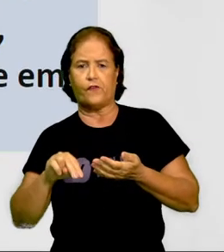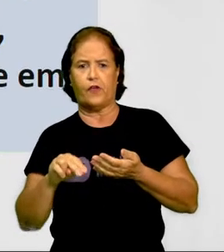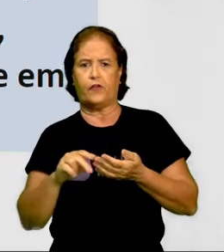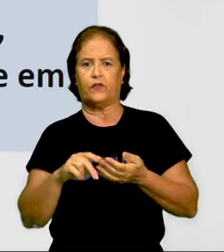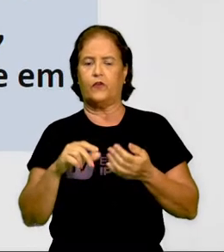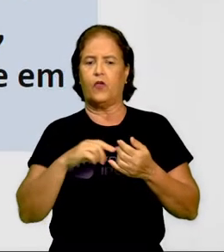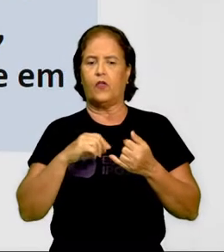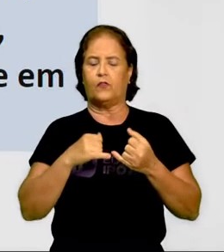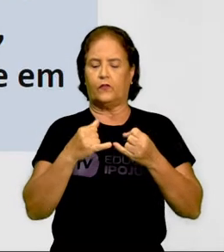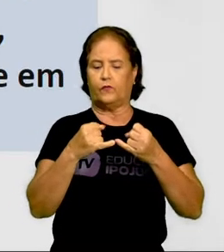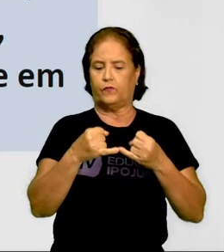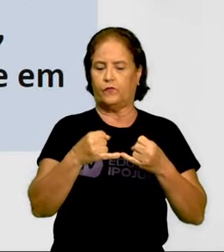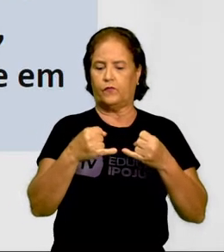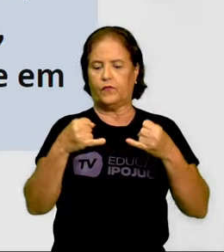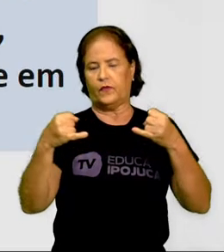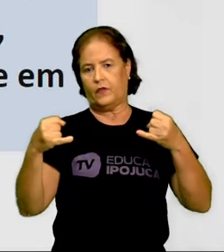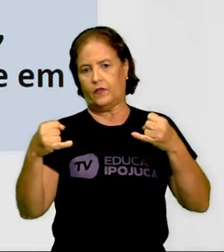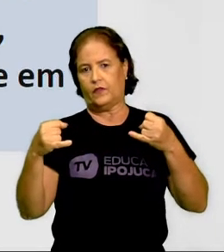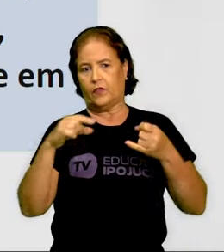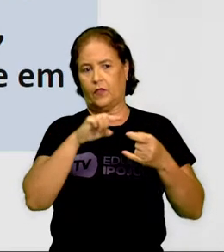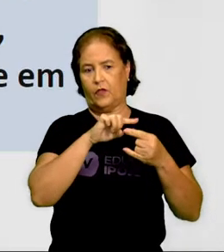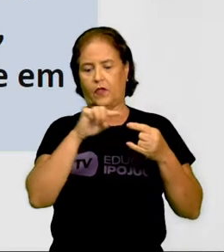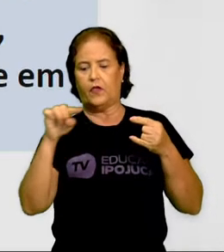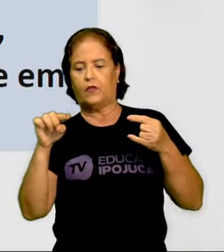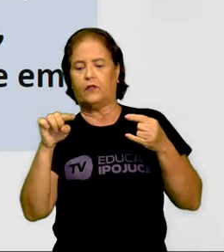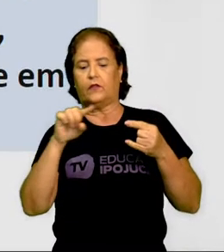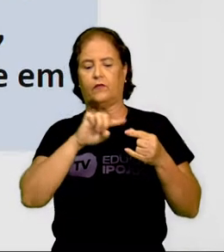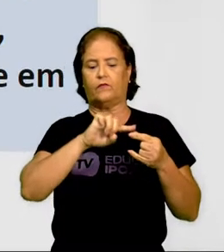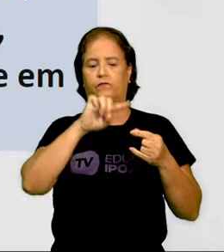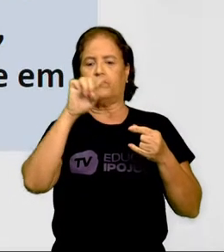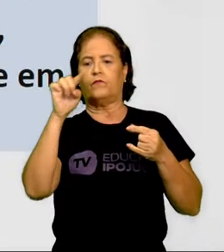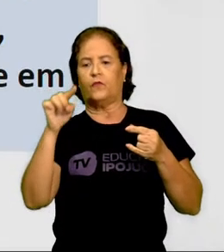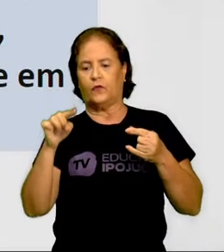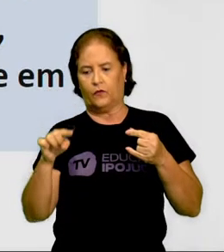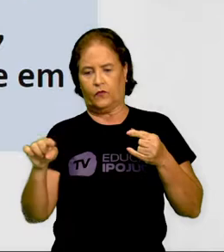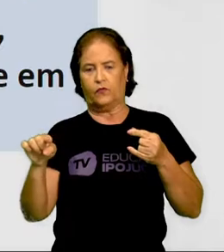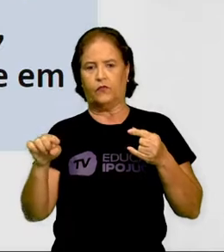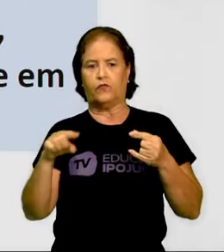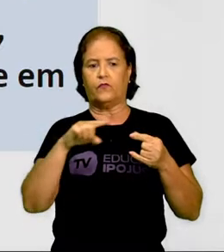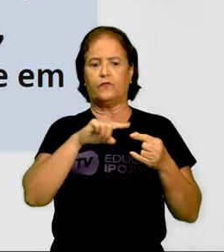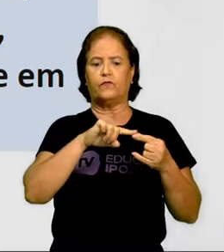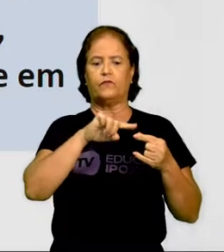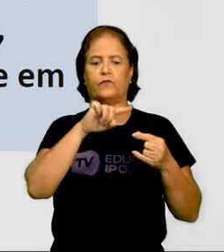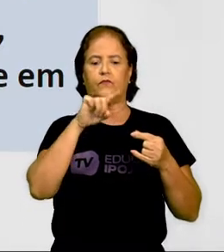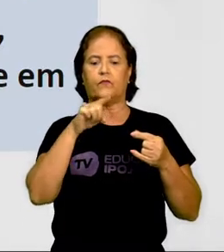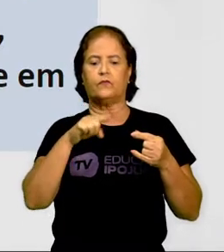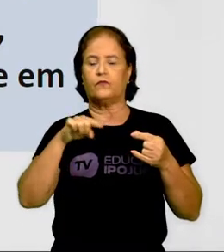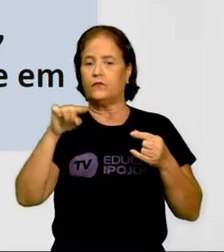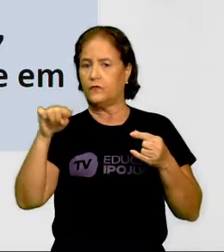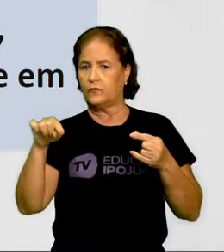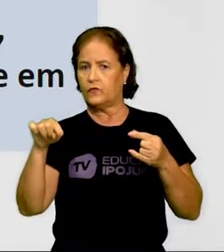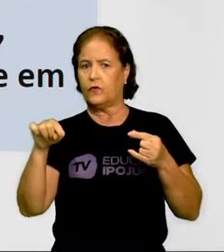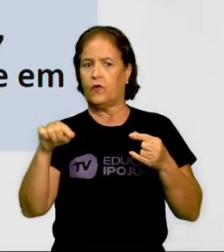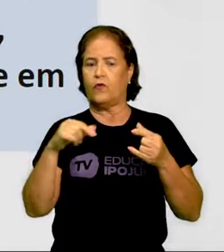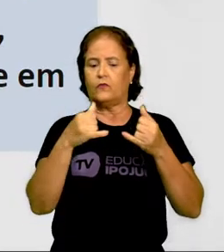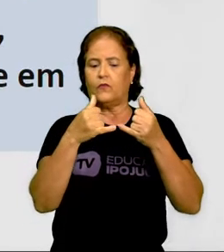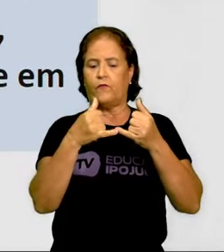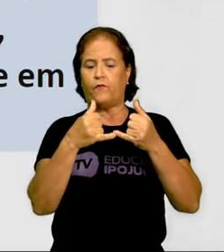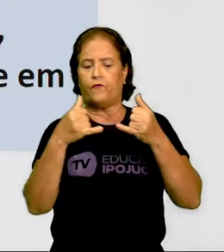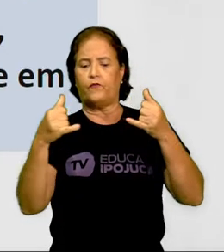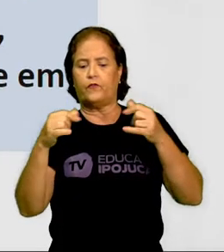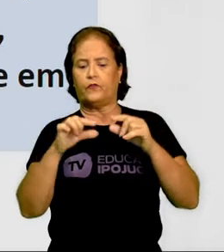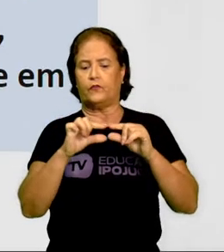linhas retas, linhas curvas, linhas sinuosas, linhas finas, linhas grossas, linhas